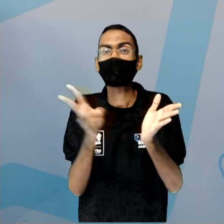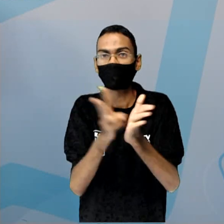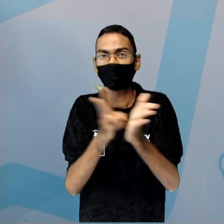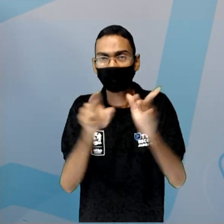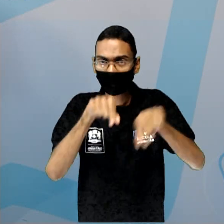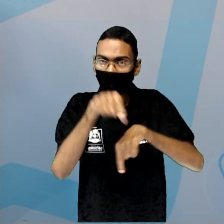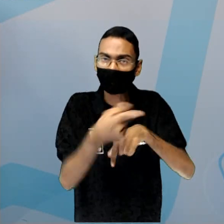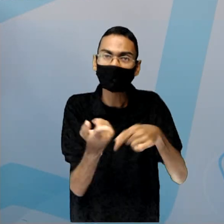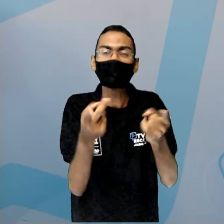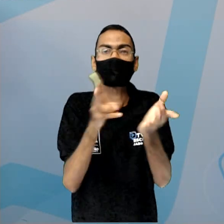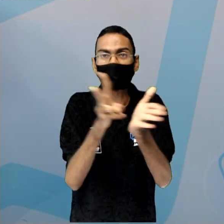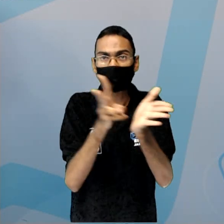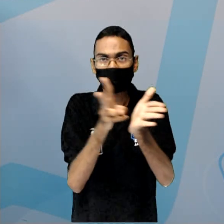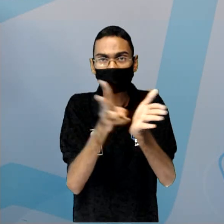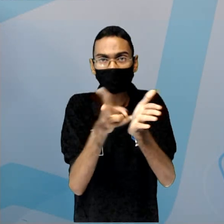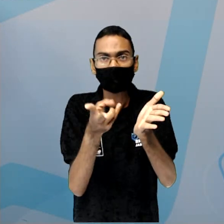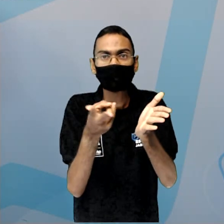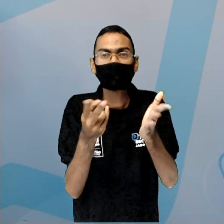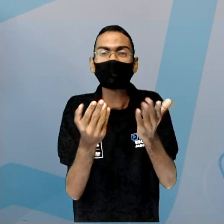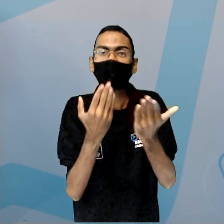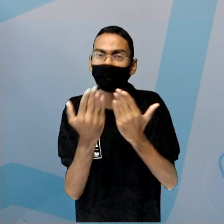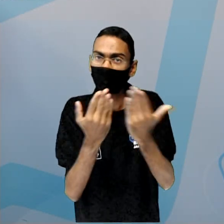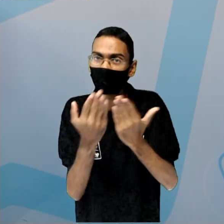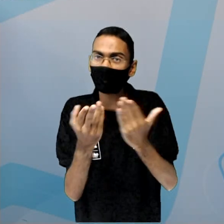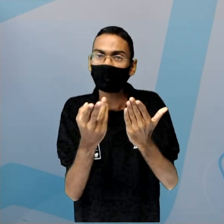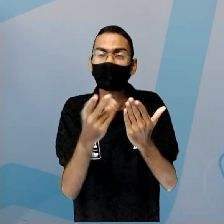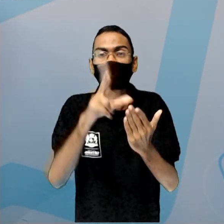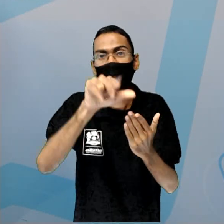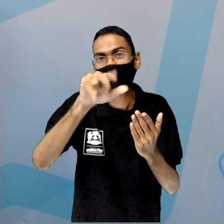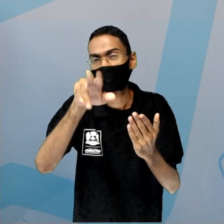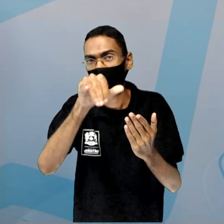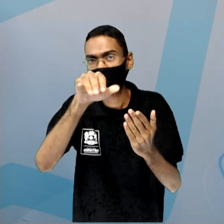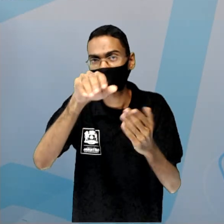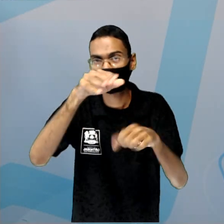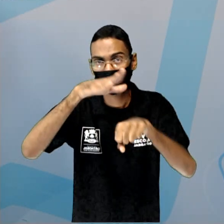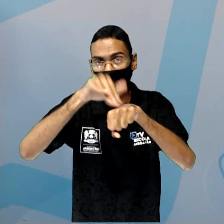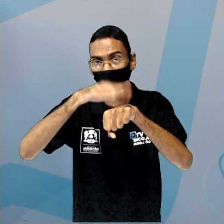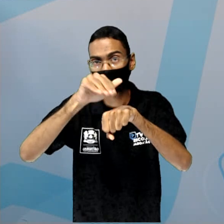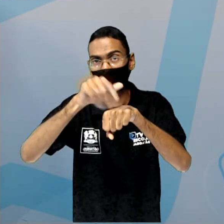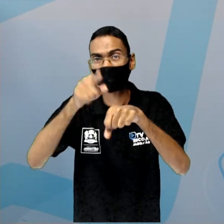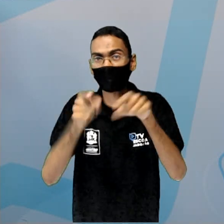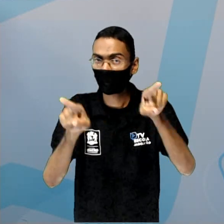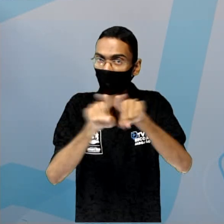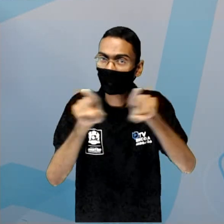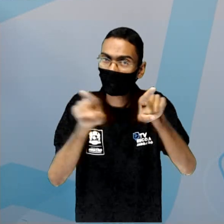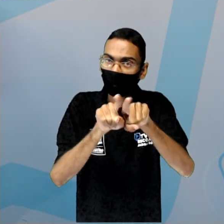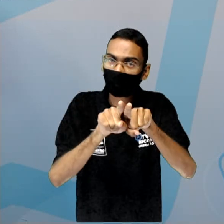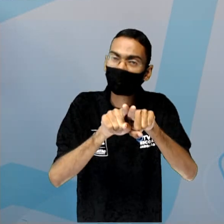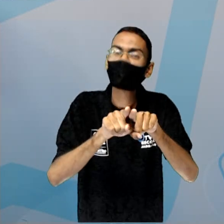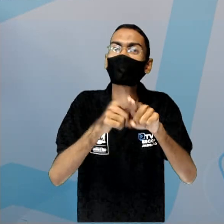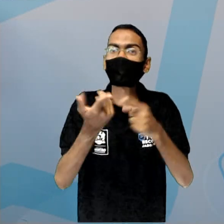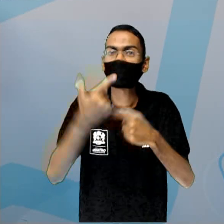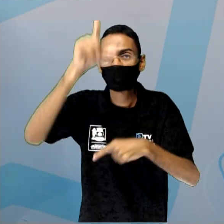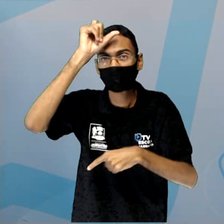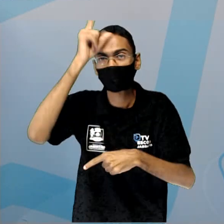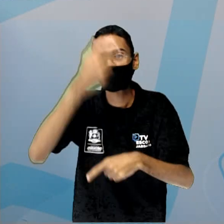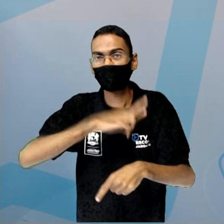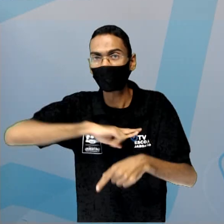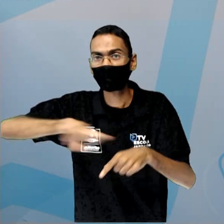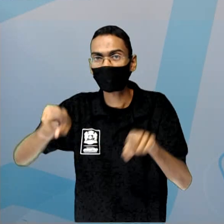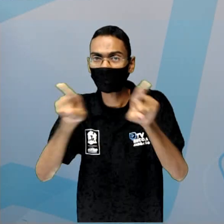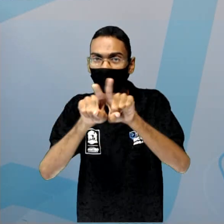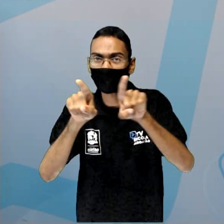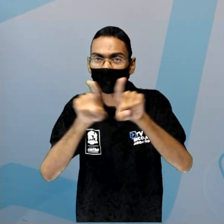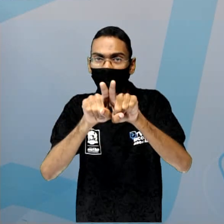um líder religioso. Então eram aquelas pessoas que se sentiam chamados para, digamos,